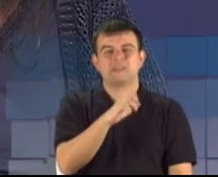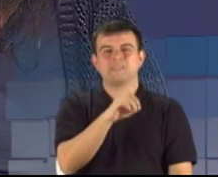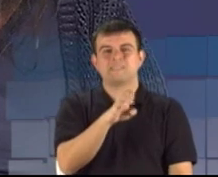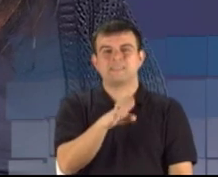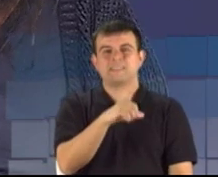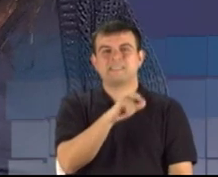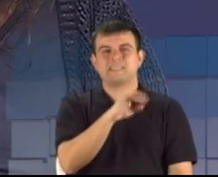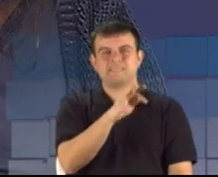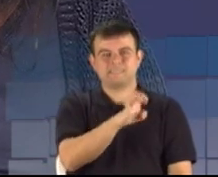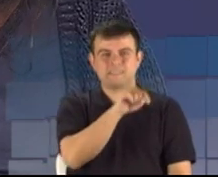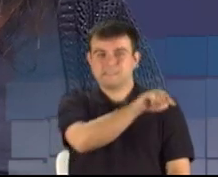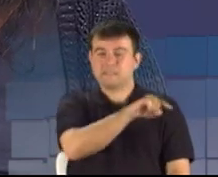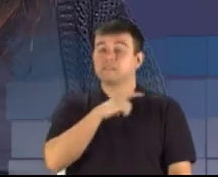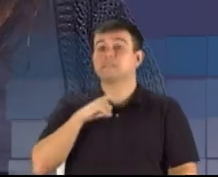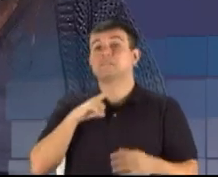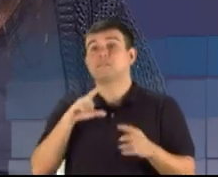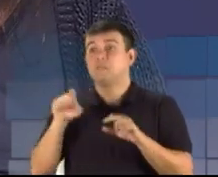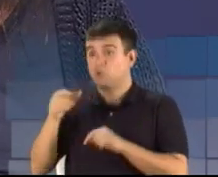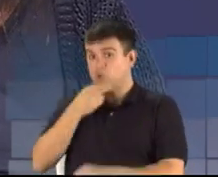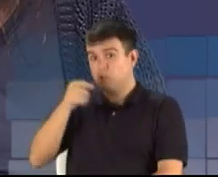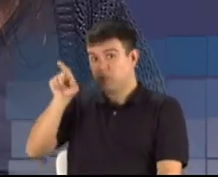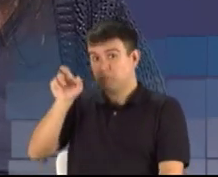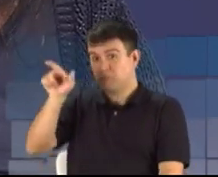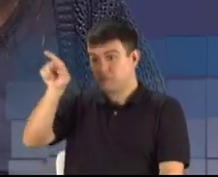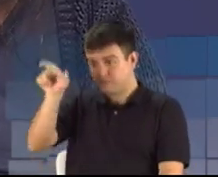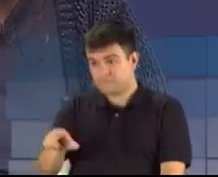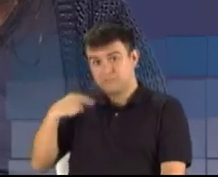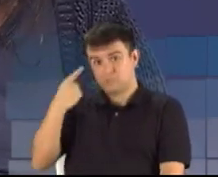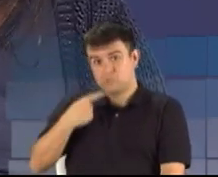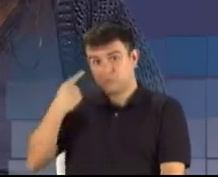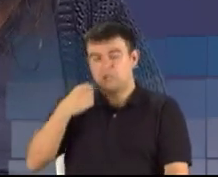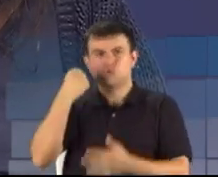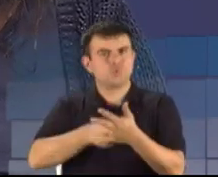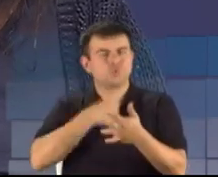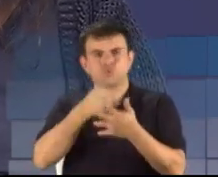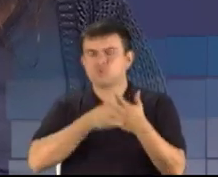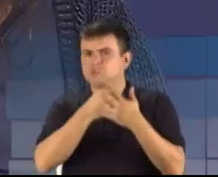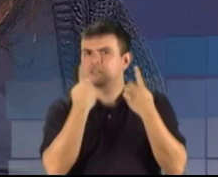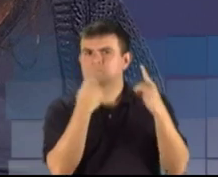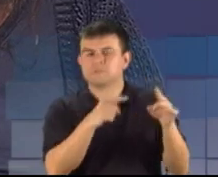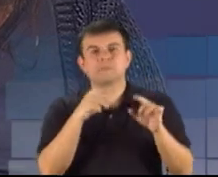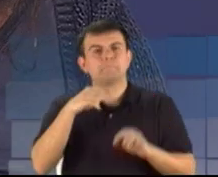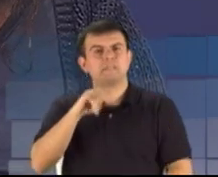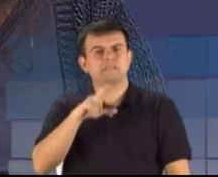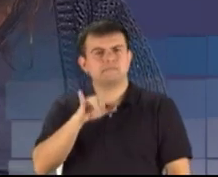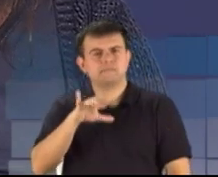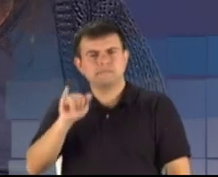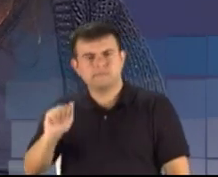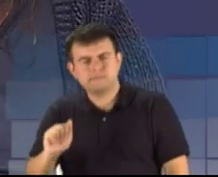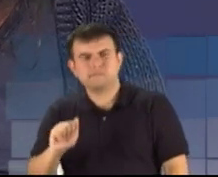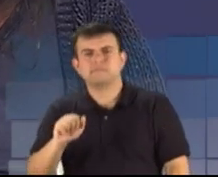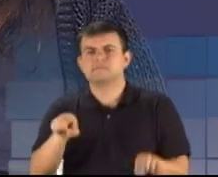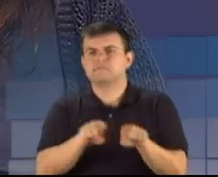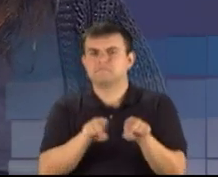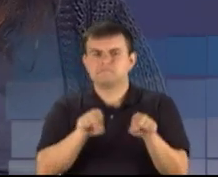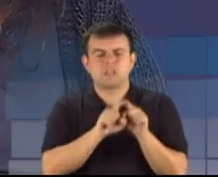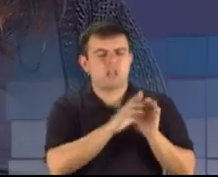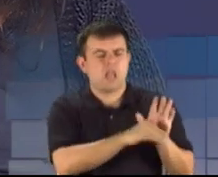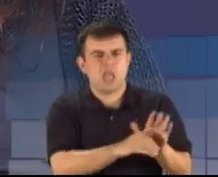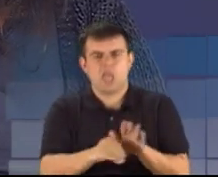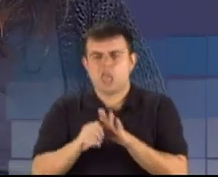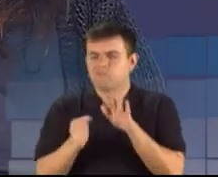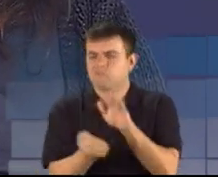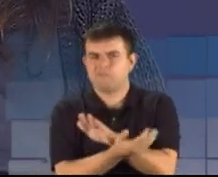está lutando contra todos os absurdos que acontecem na política. As milícias, a corrupção, o Tomalá Dakar